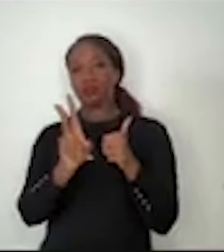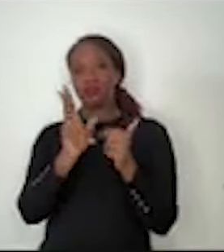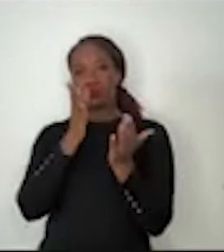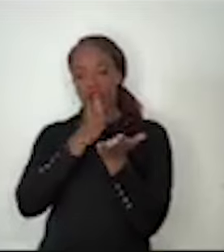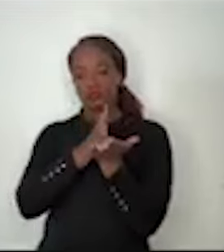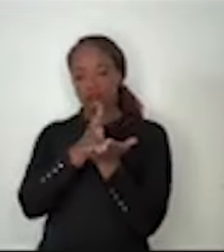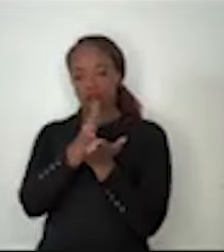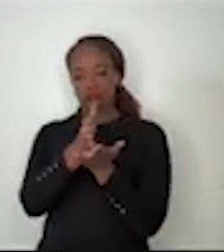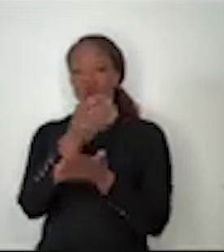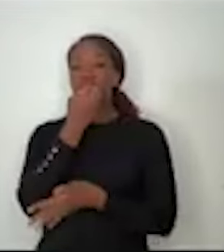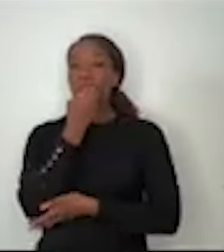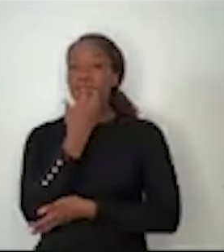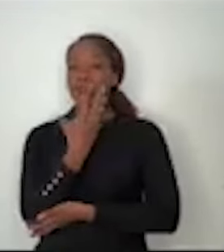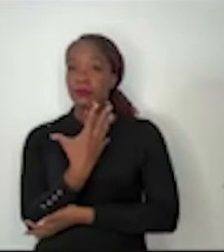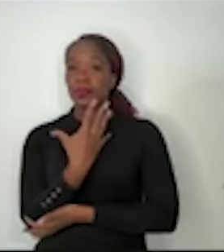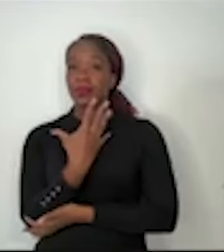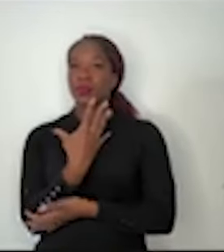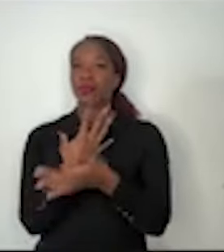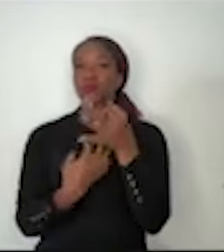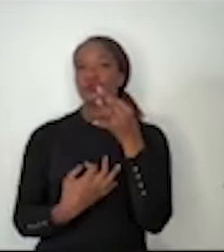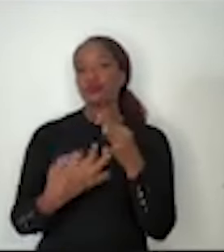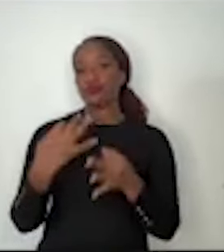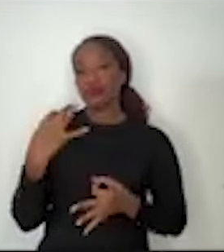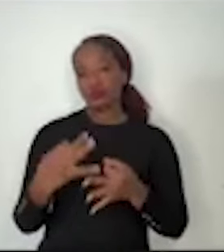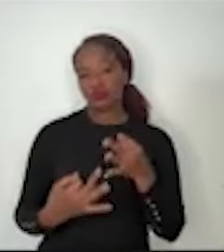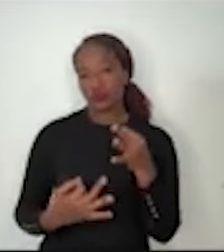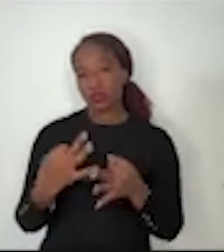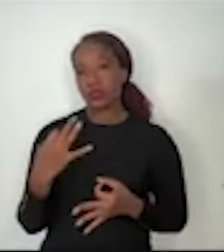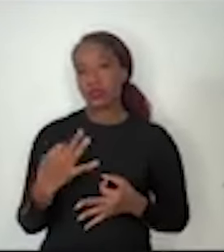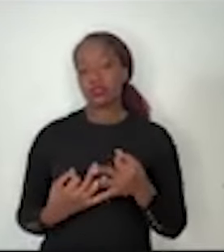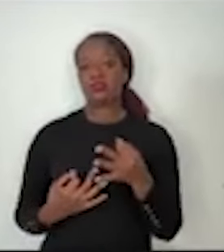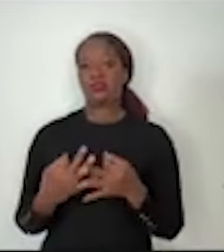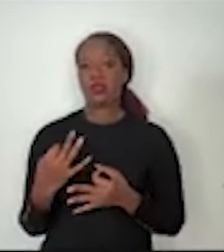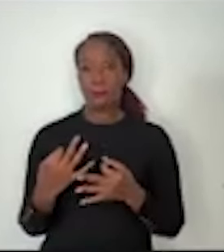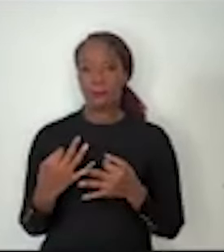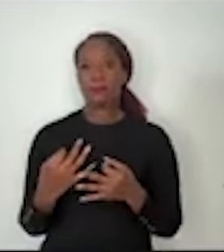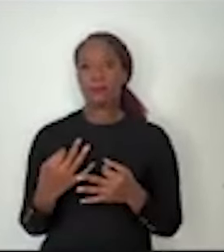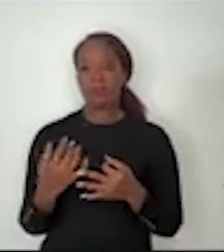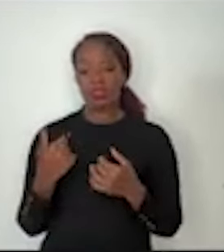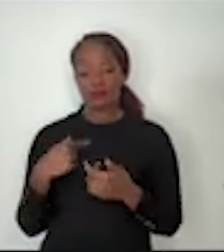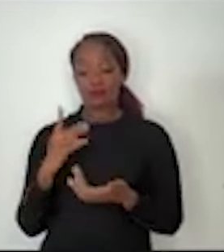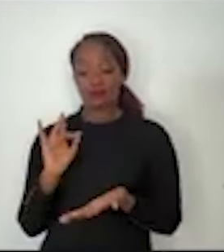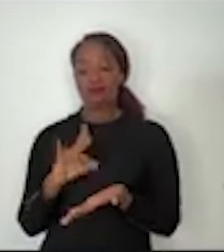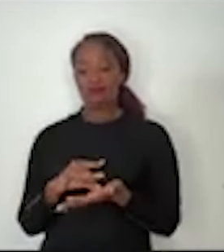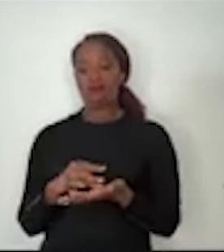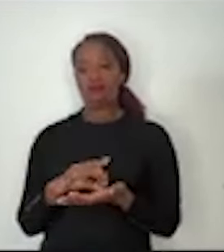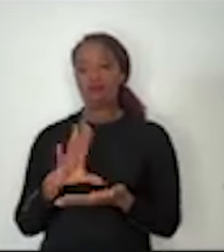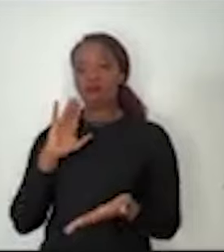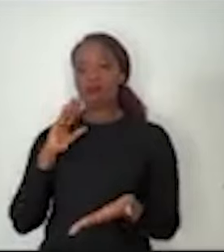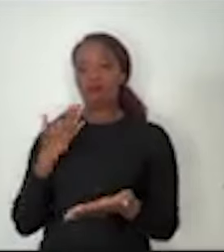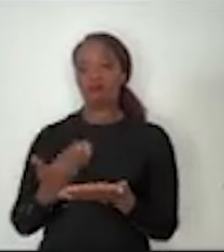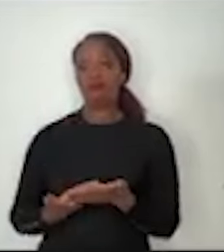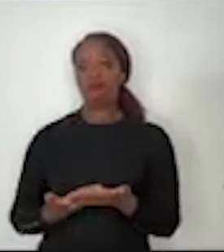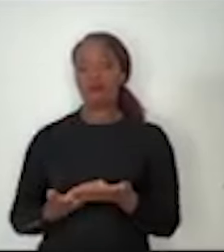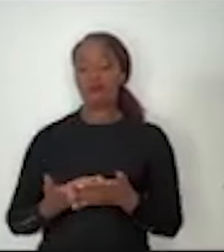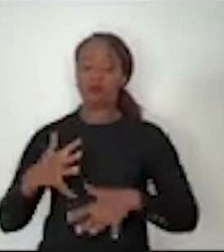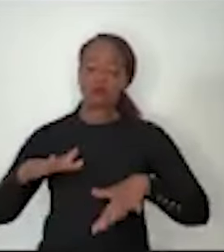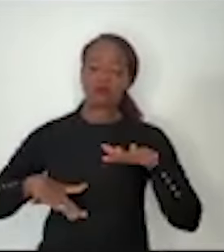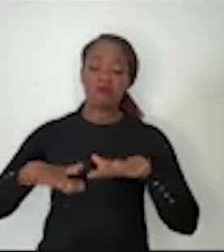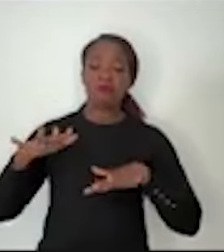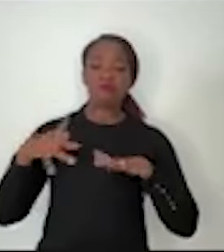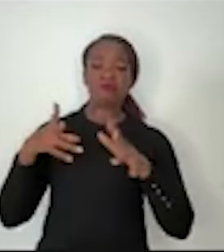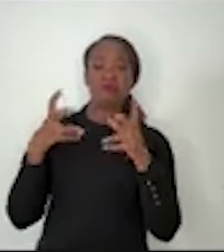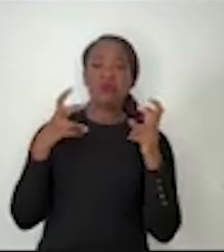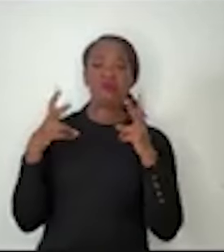da justiça e do avanço civilizatório eu verdadeiramente acredito nisso às vezes a gente não percebe isso da